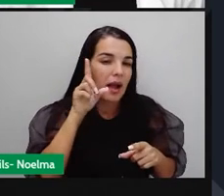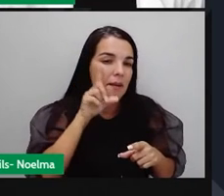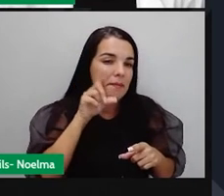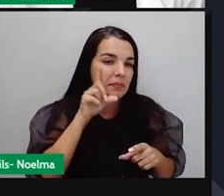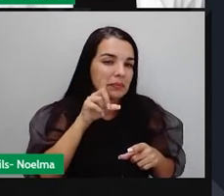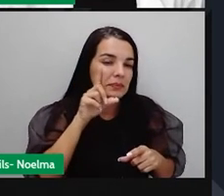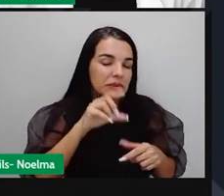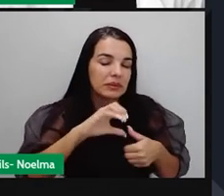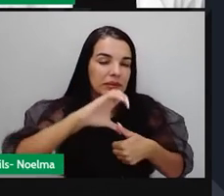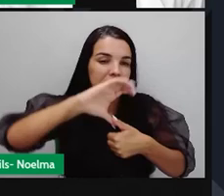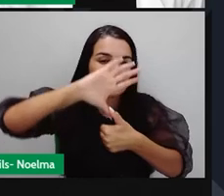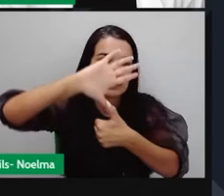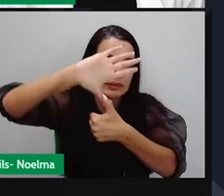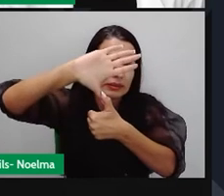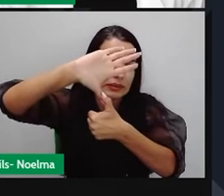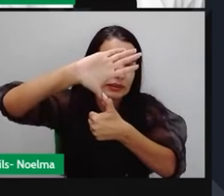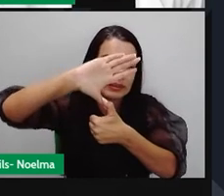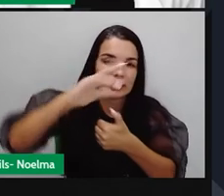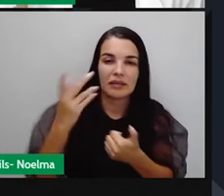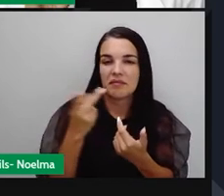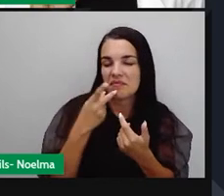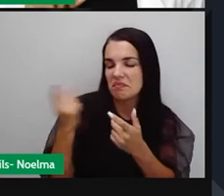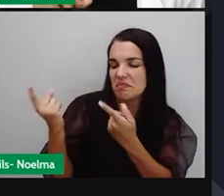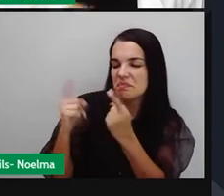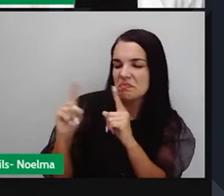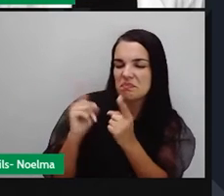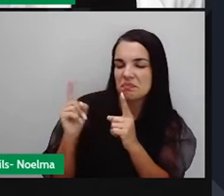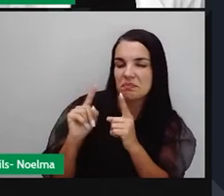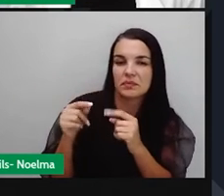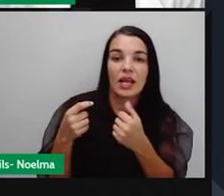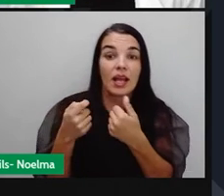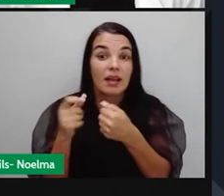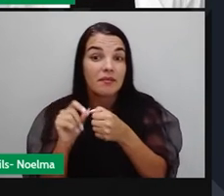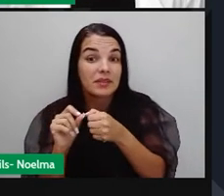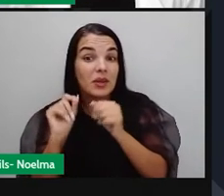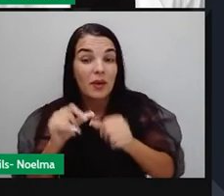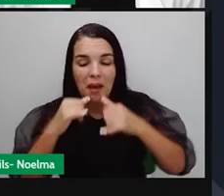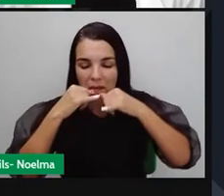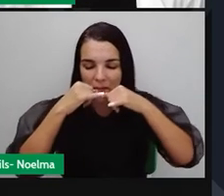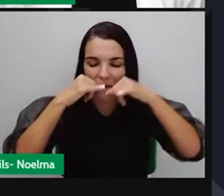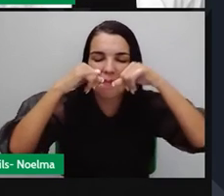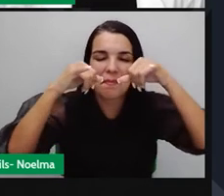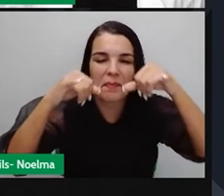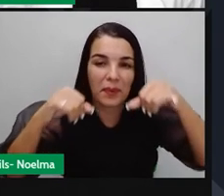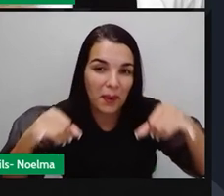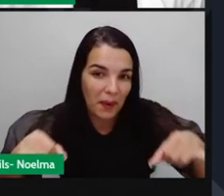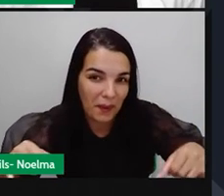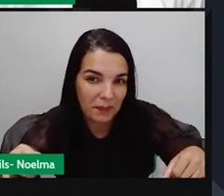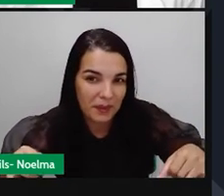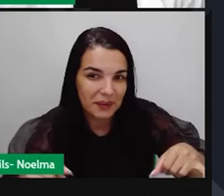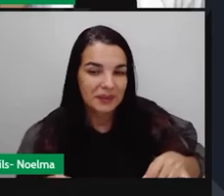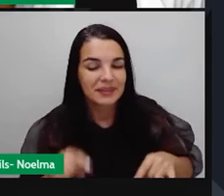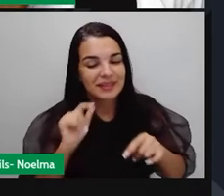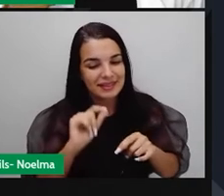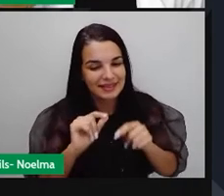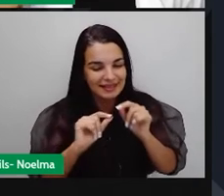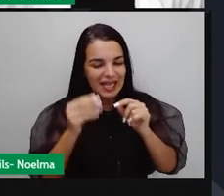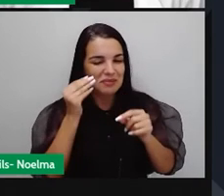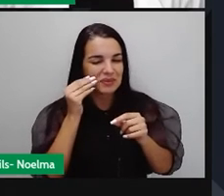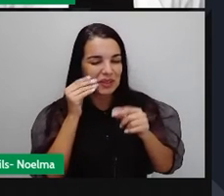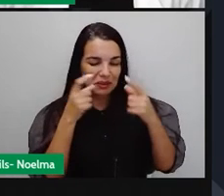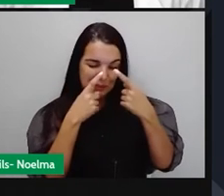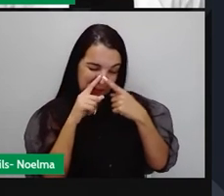campanha olímpica, e aí os soviéticos não perderam a oportunidade, porque não eram bestas, e fizeram umas cortes da Olimpíada